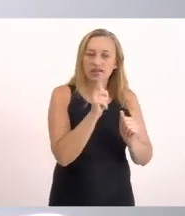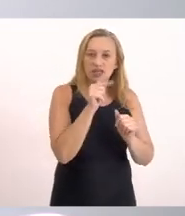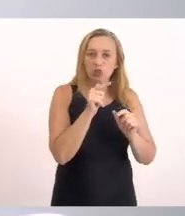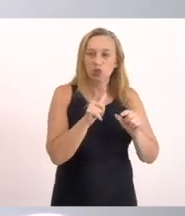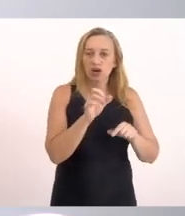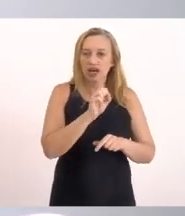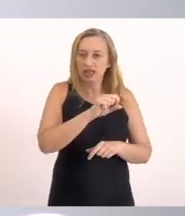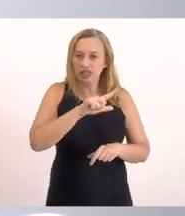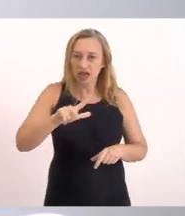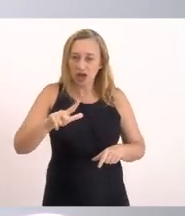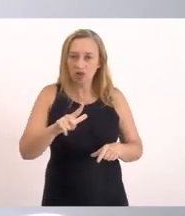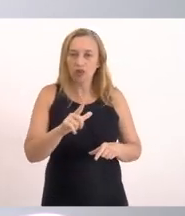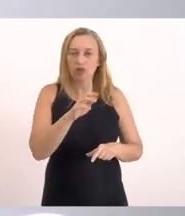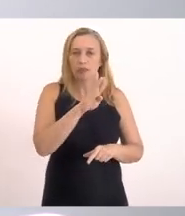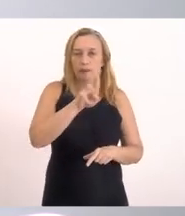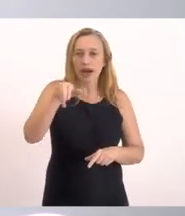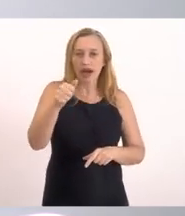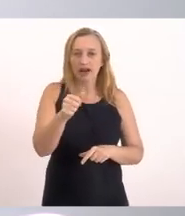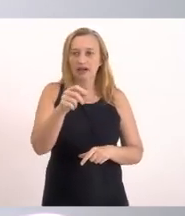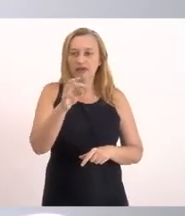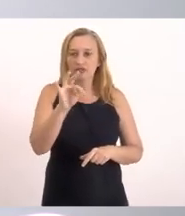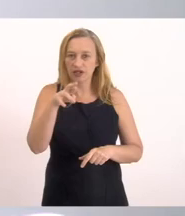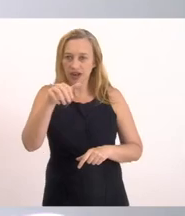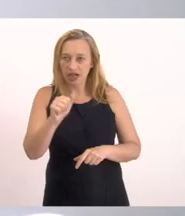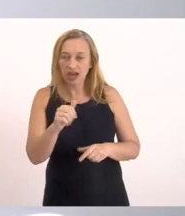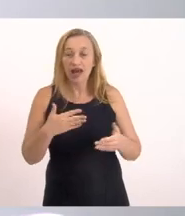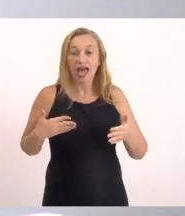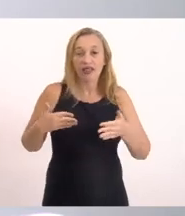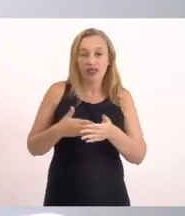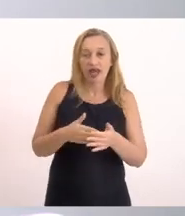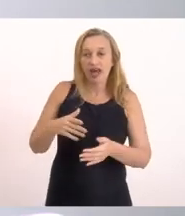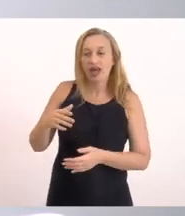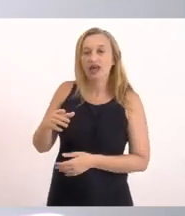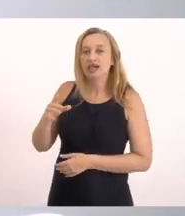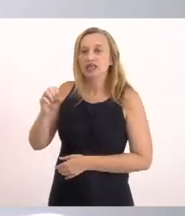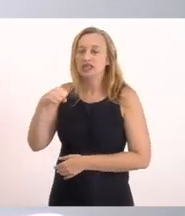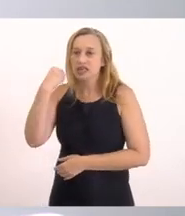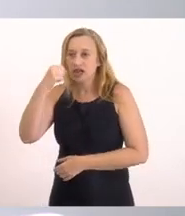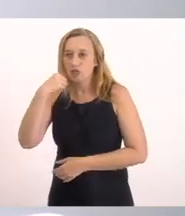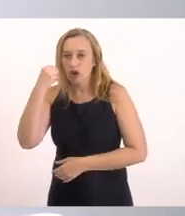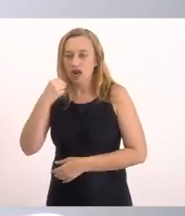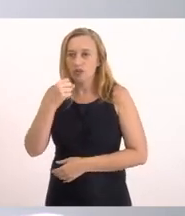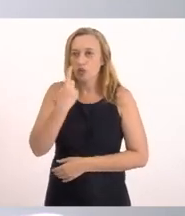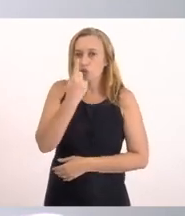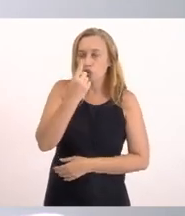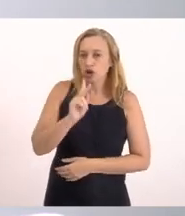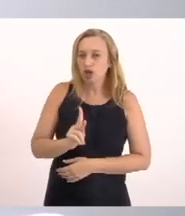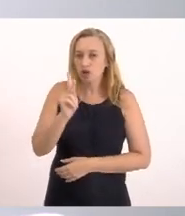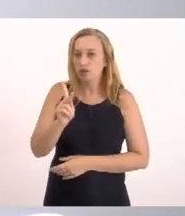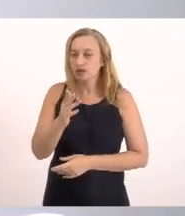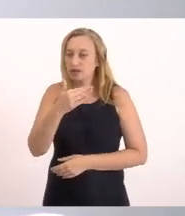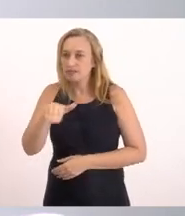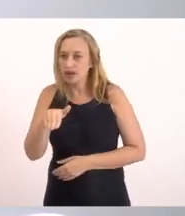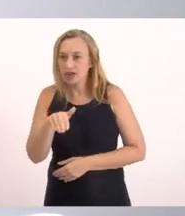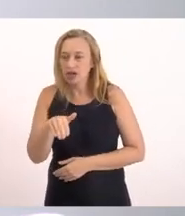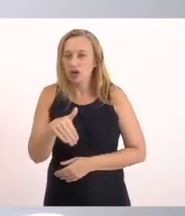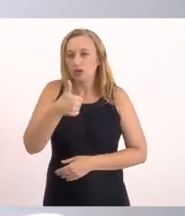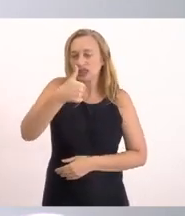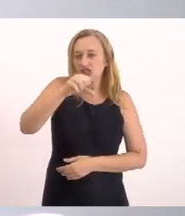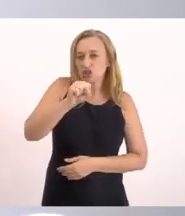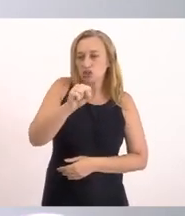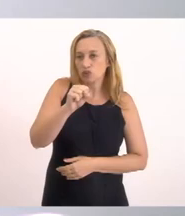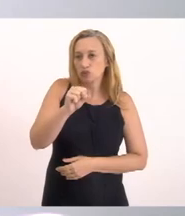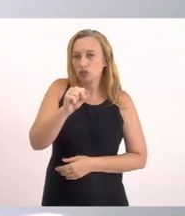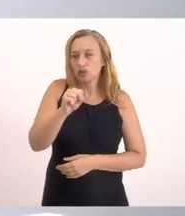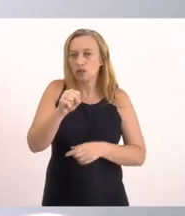canal Barra Franca Até Após o clube Saquarema Numa extensão De mais ou menos Um quilômetro e meio Por 18 metros